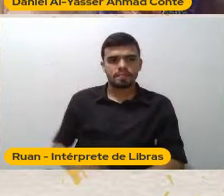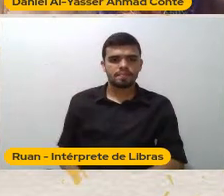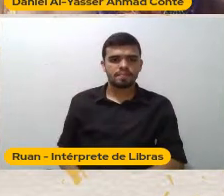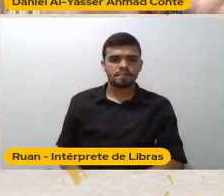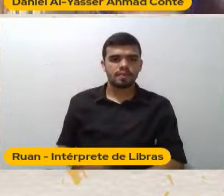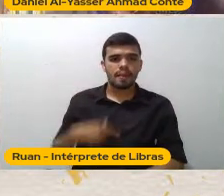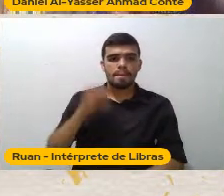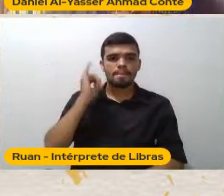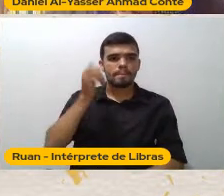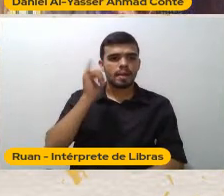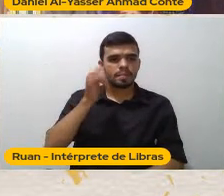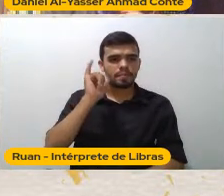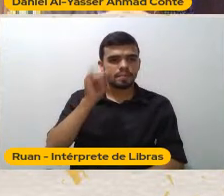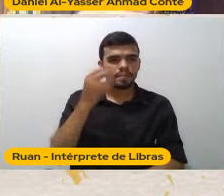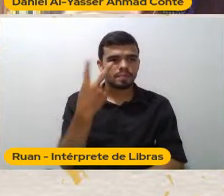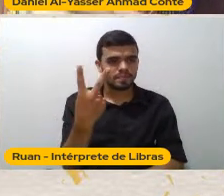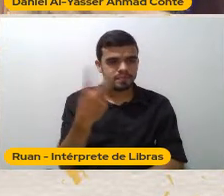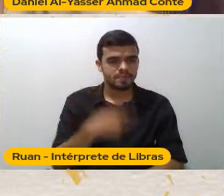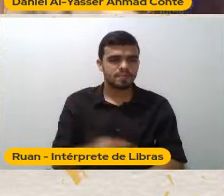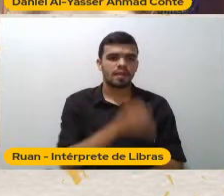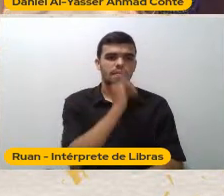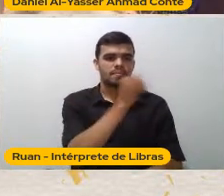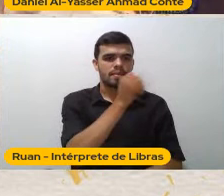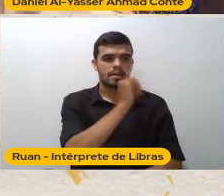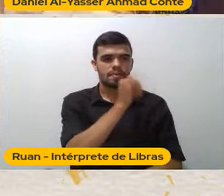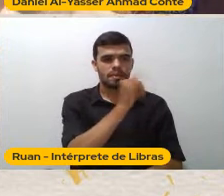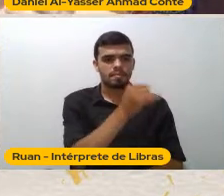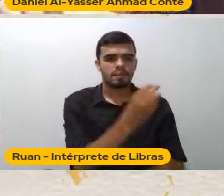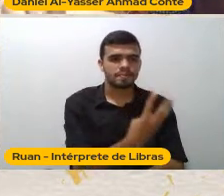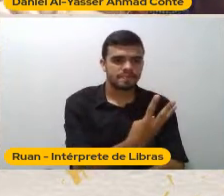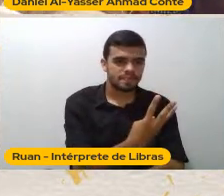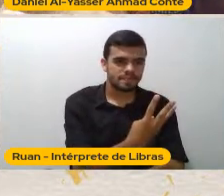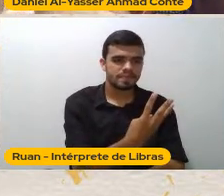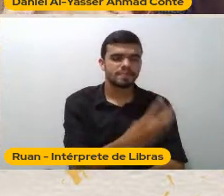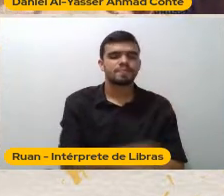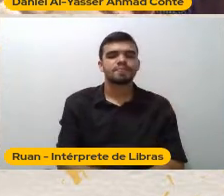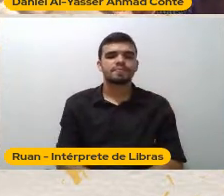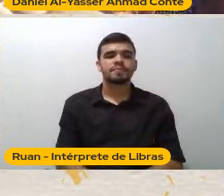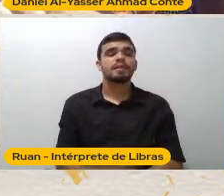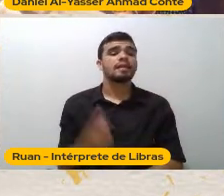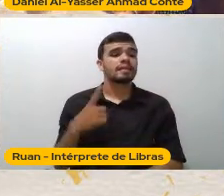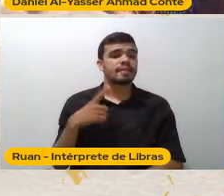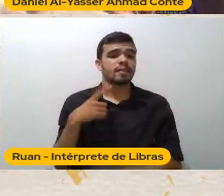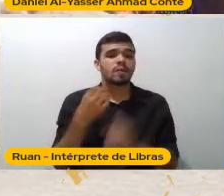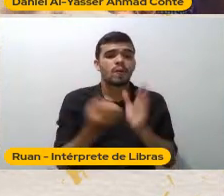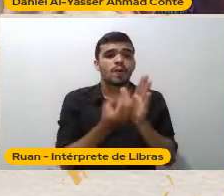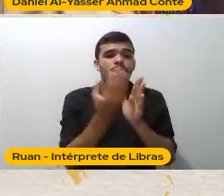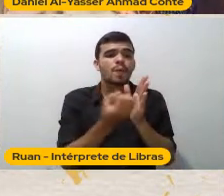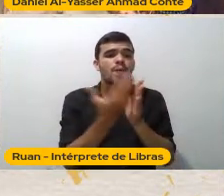esforçando Para não abrir parênteses Tem uma obra linda Do Edward Said